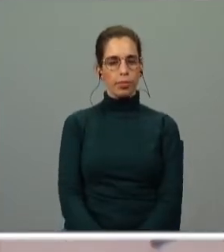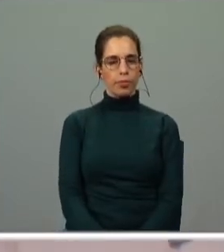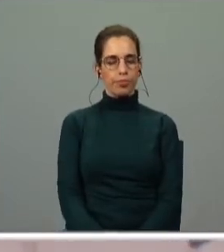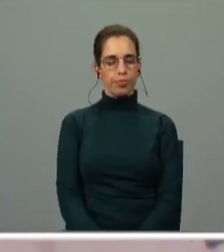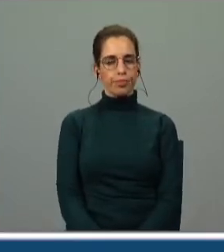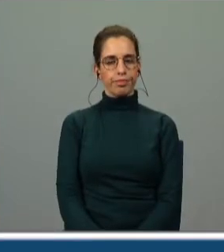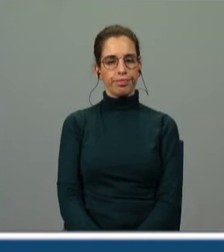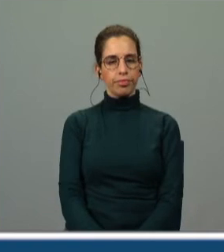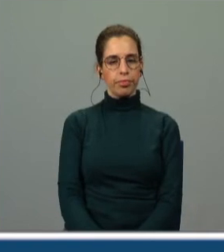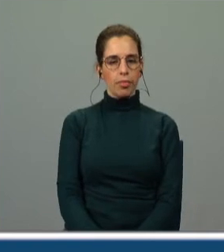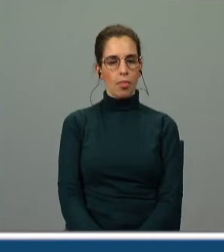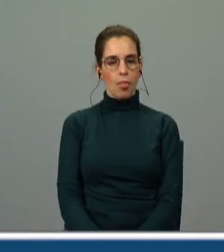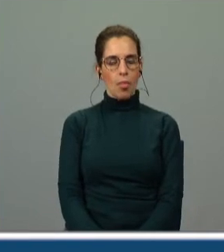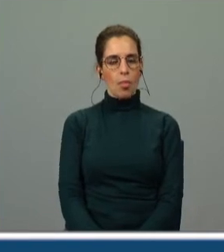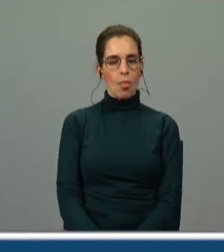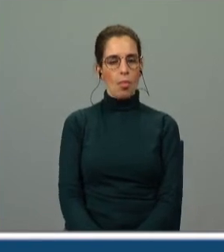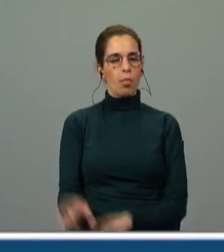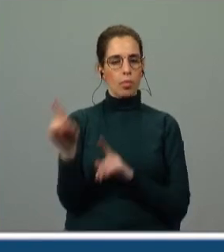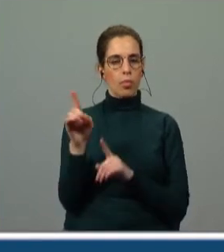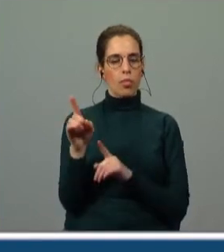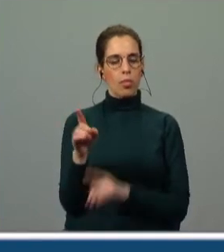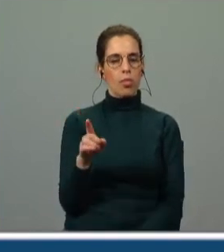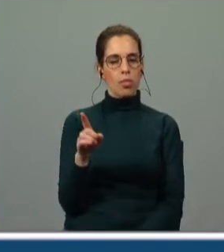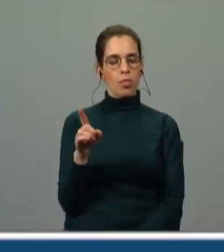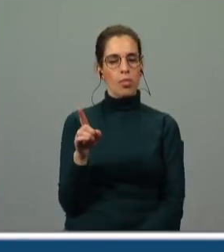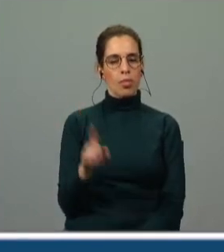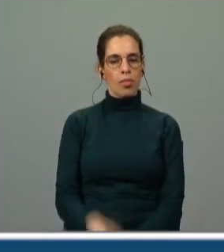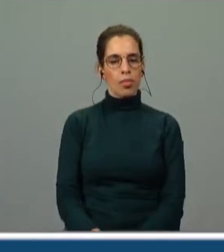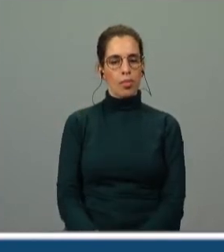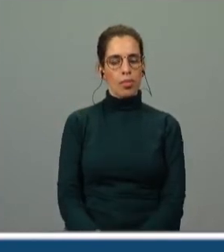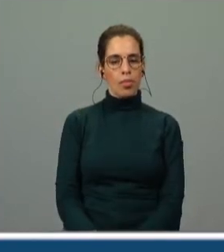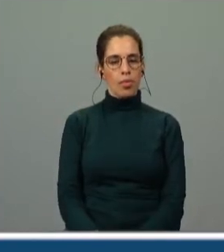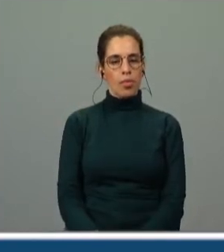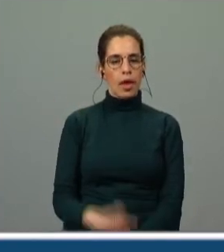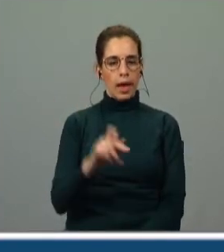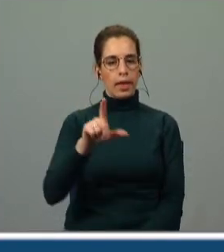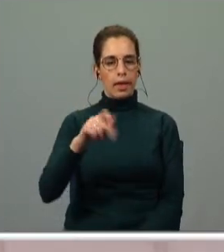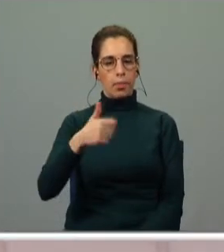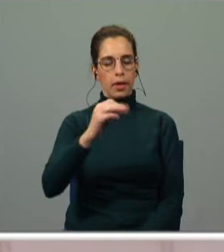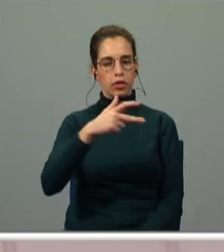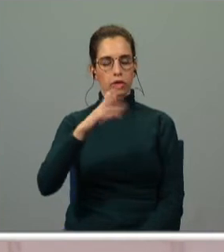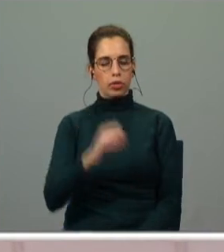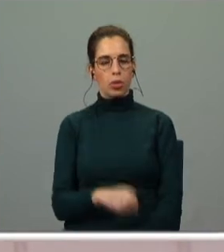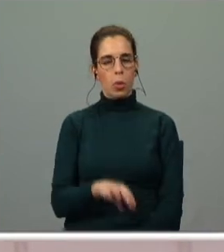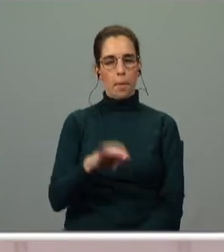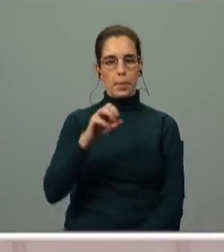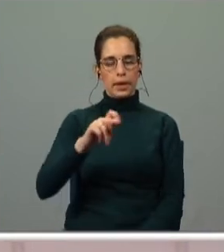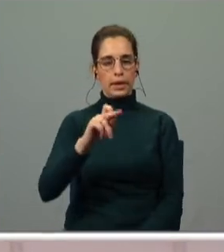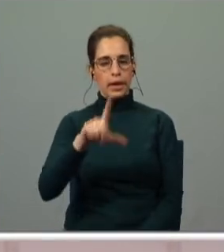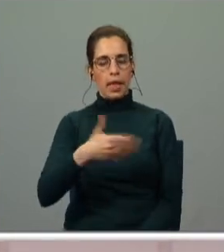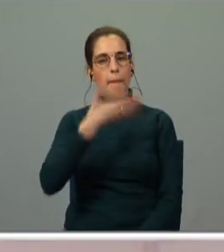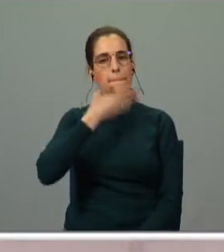em contraponto com o colo da lavastra o pescoço e o peito de Inês a lavastra é um mineral muito branco e frágil